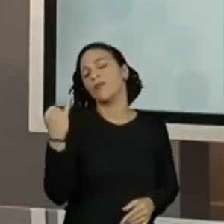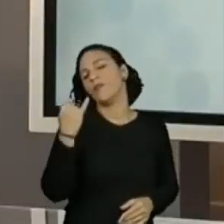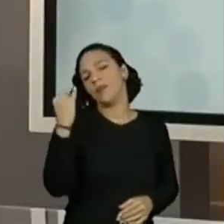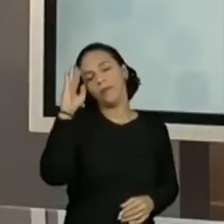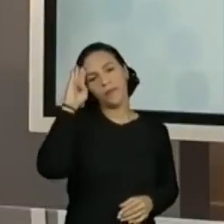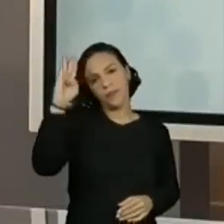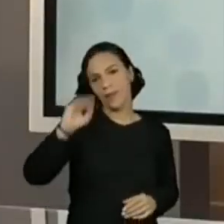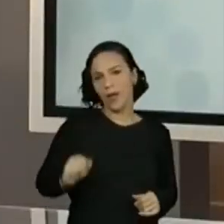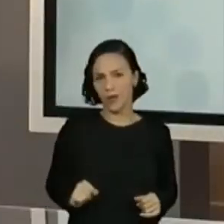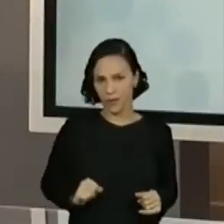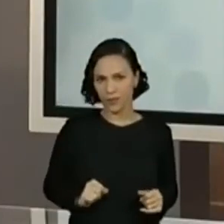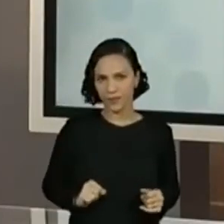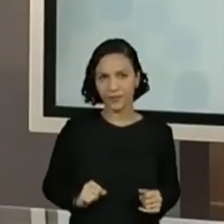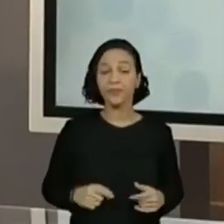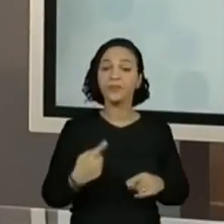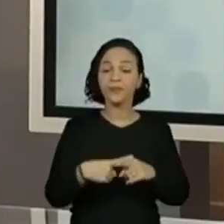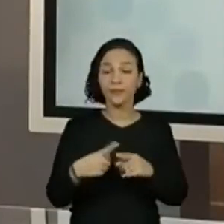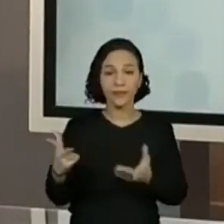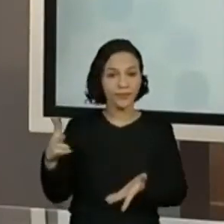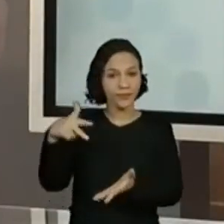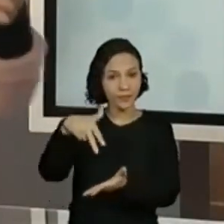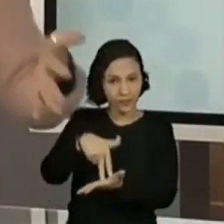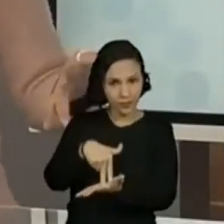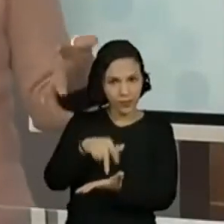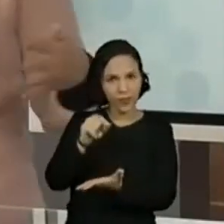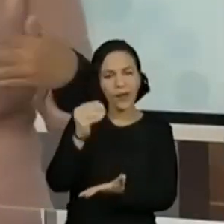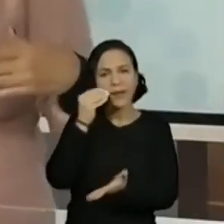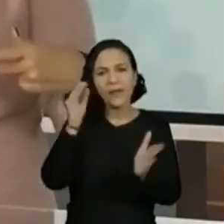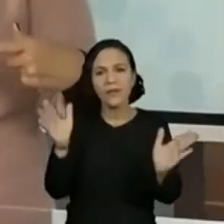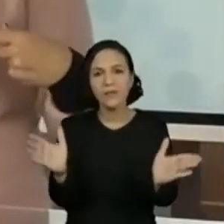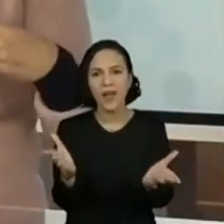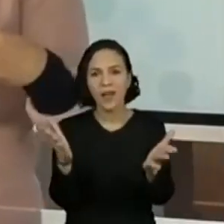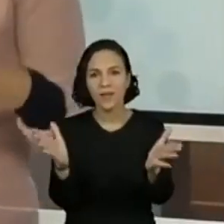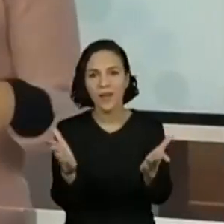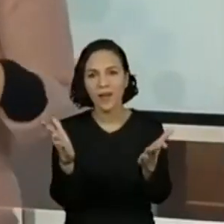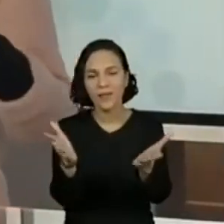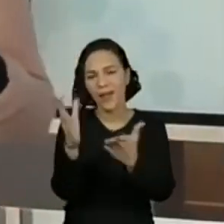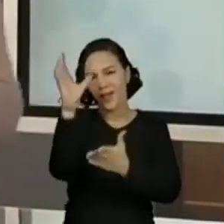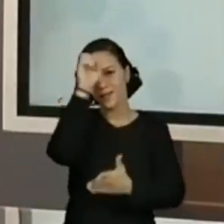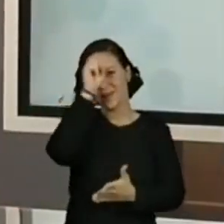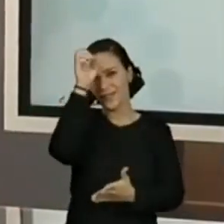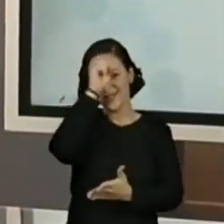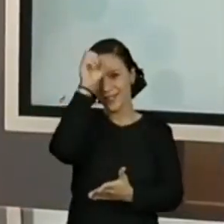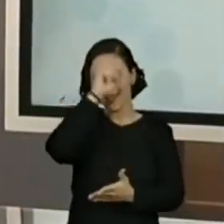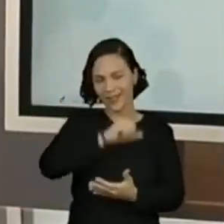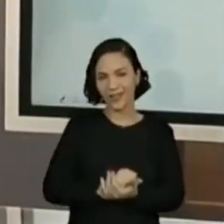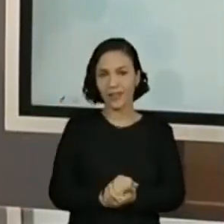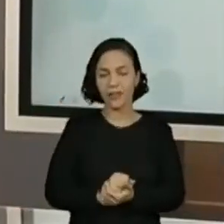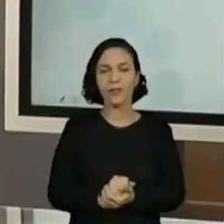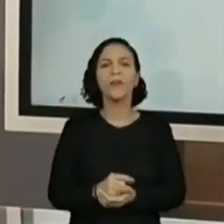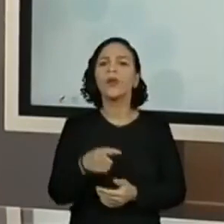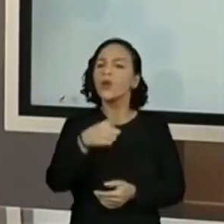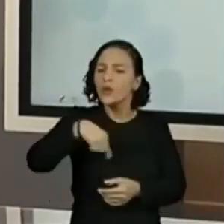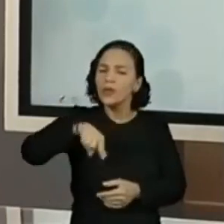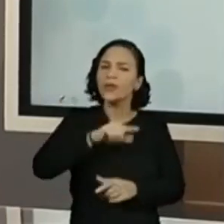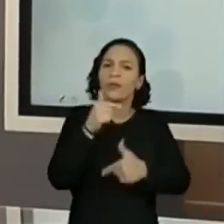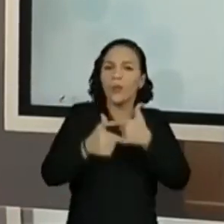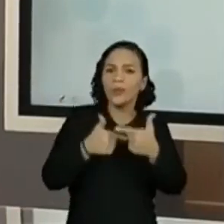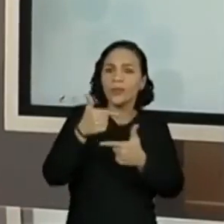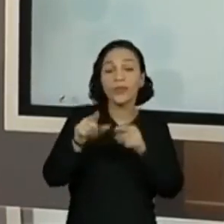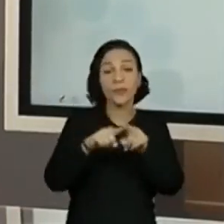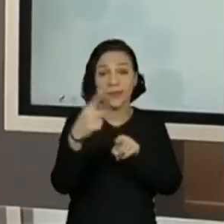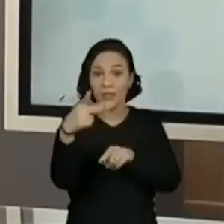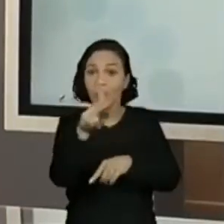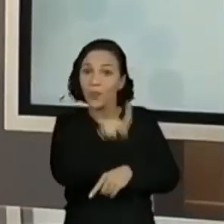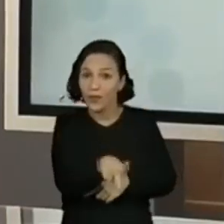não é verdade? A gente está aqui justamente para isso, para contribuir aí na aprendizagem deles. E tudo o que a gente faz aí, tenho certeza que os professores